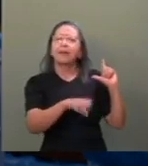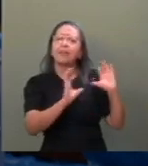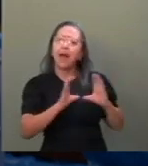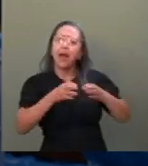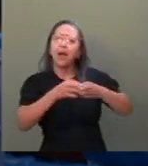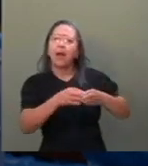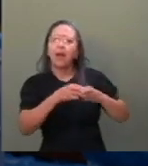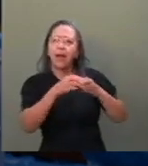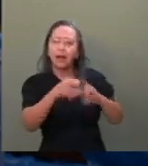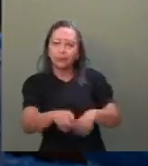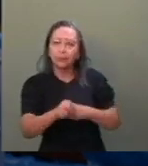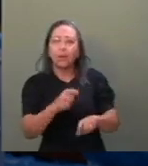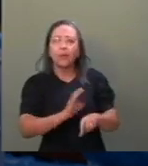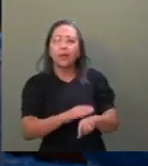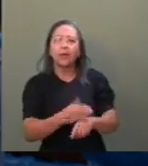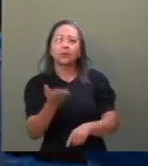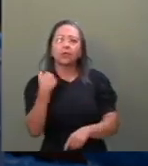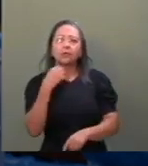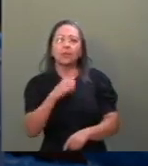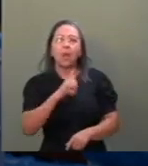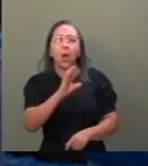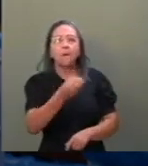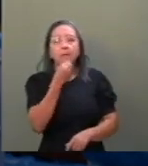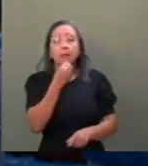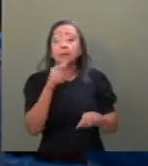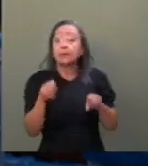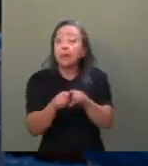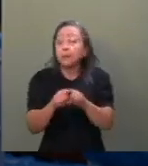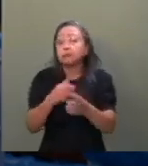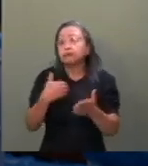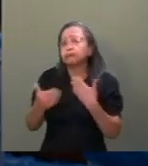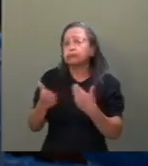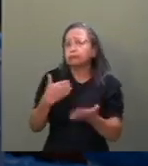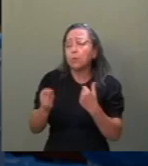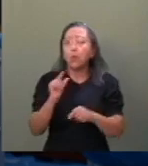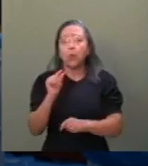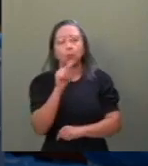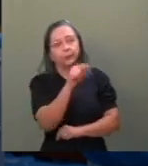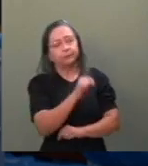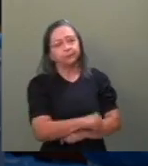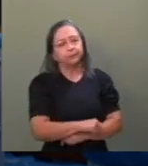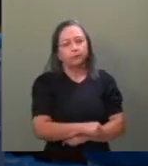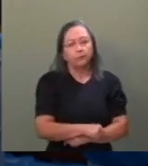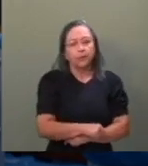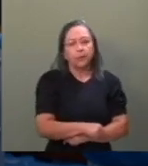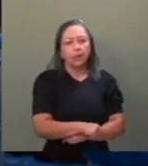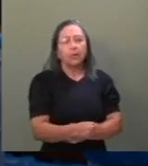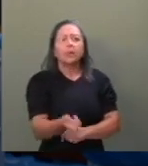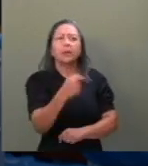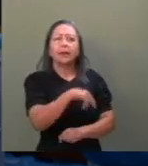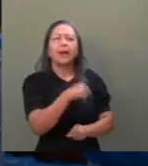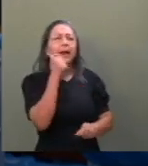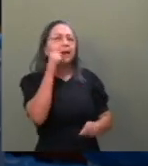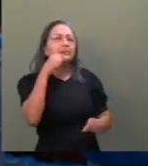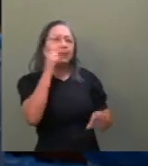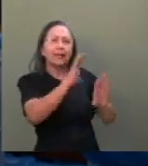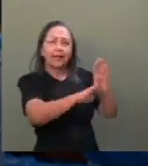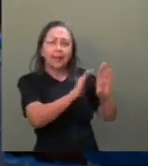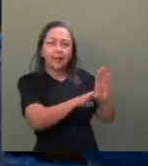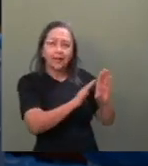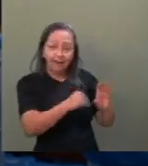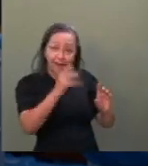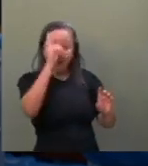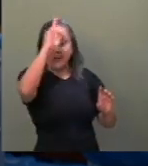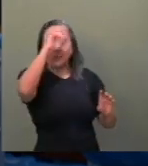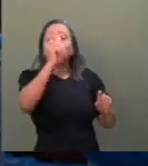quando nós tivemos a oportunidade ali também de conversar um pouco com você. E a Leila lembrou isso muito bem, todos